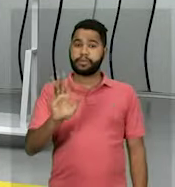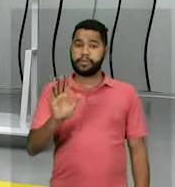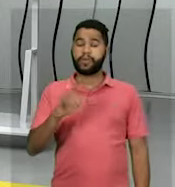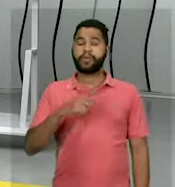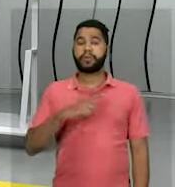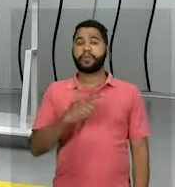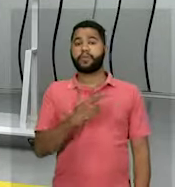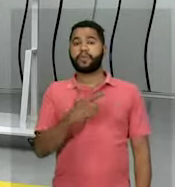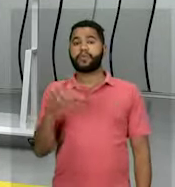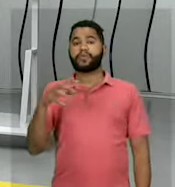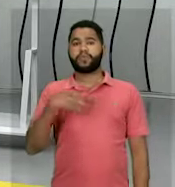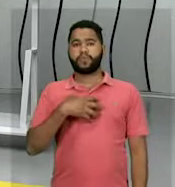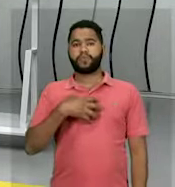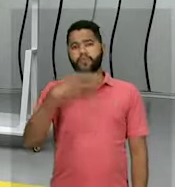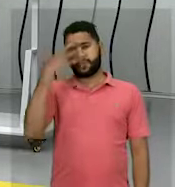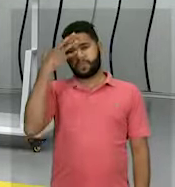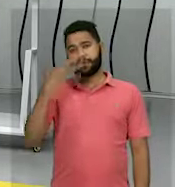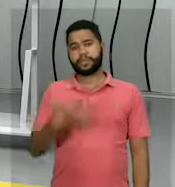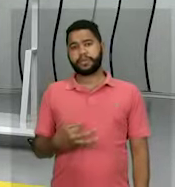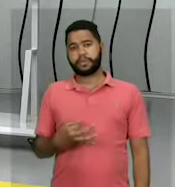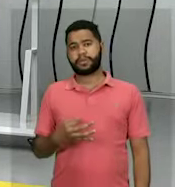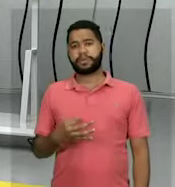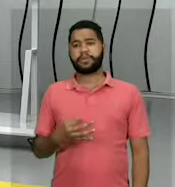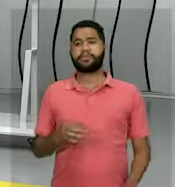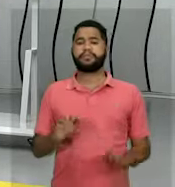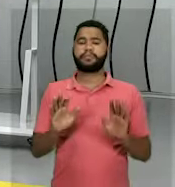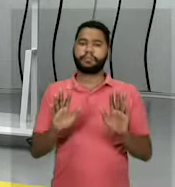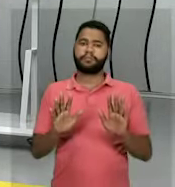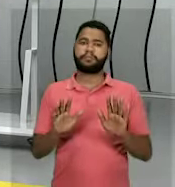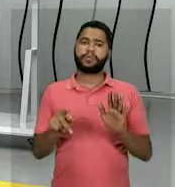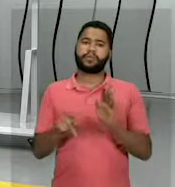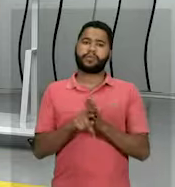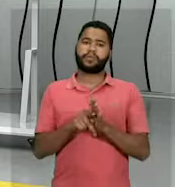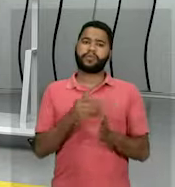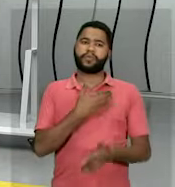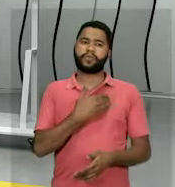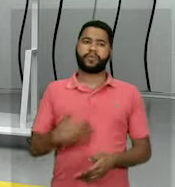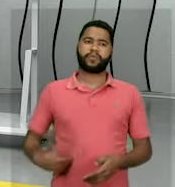outra forma de entender isso, mas eles estão dentro do governo.